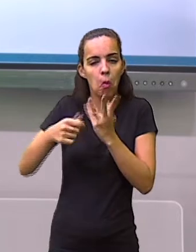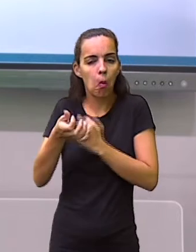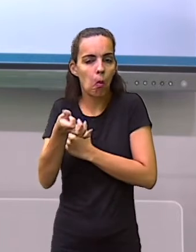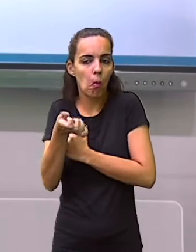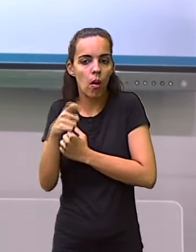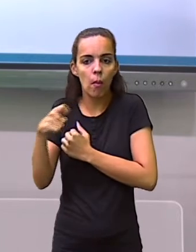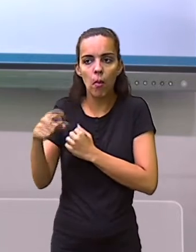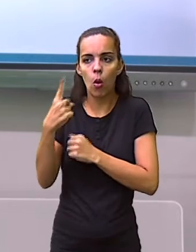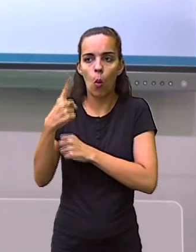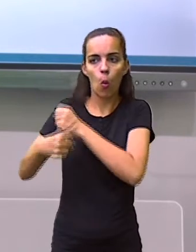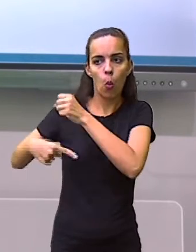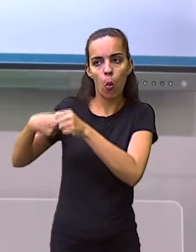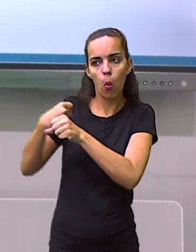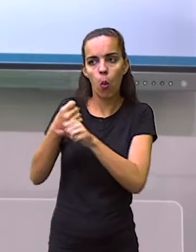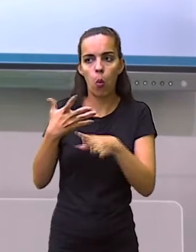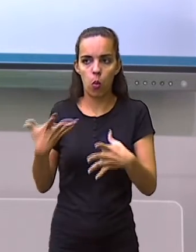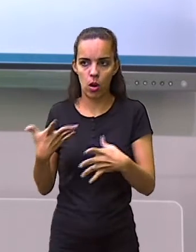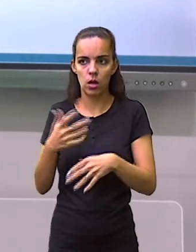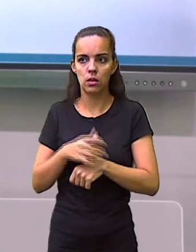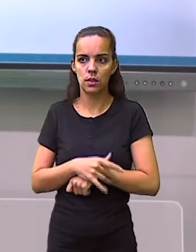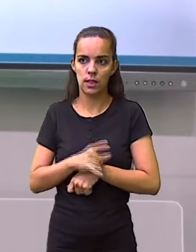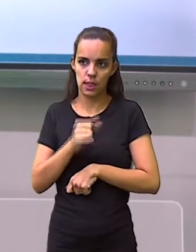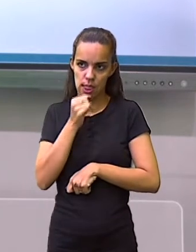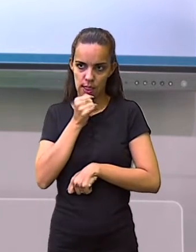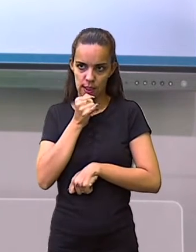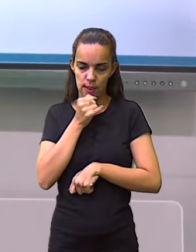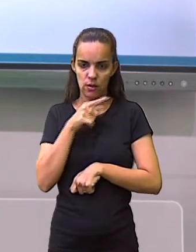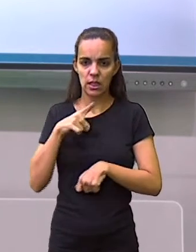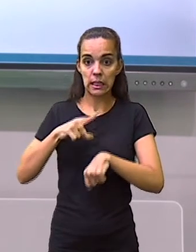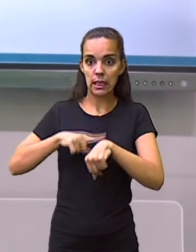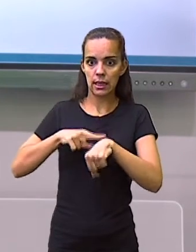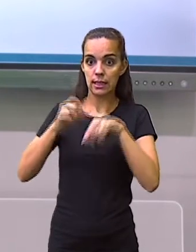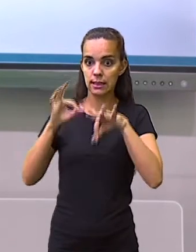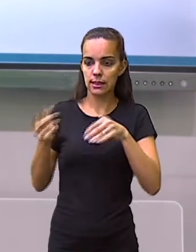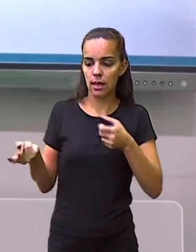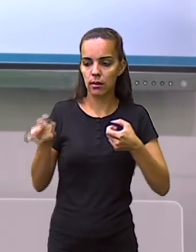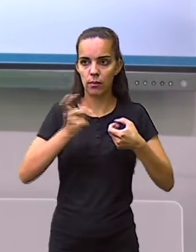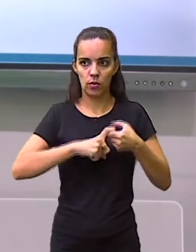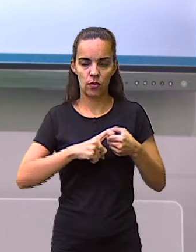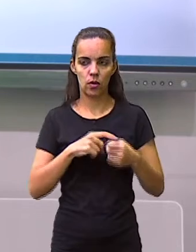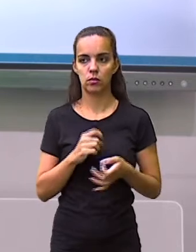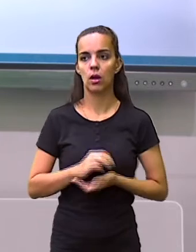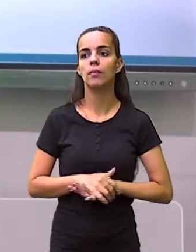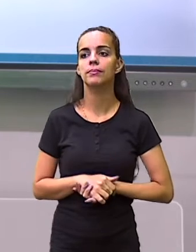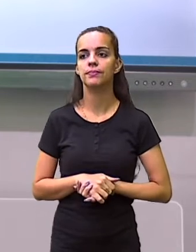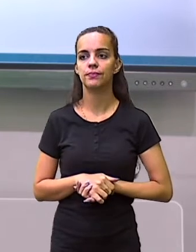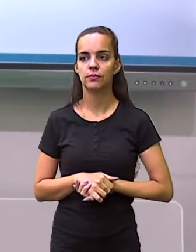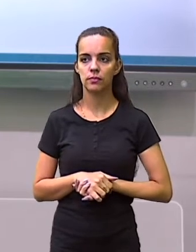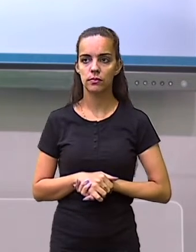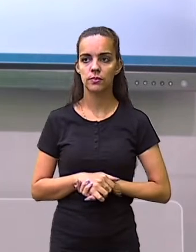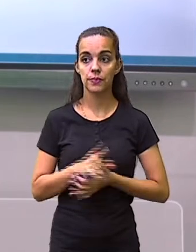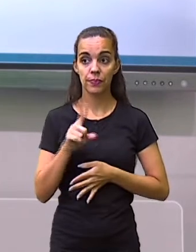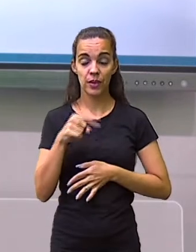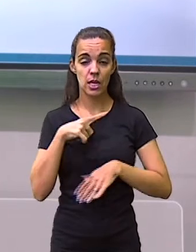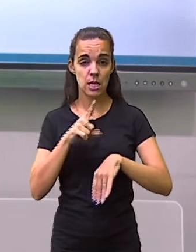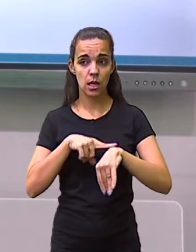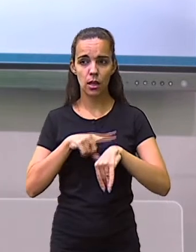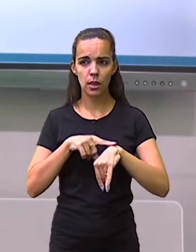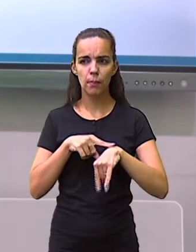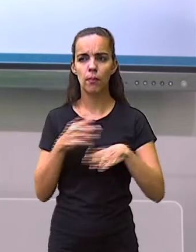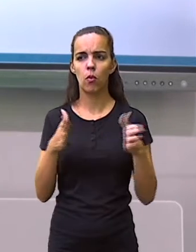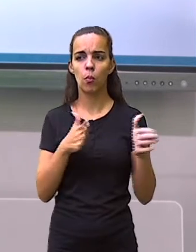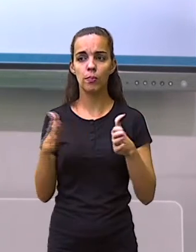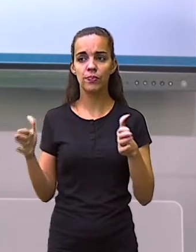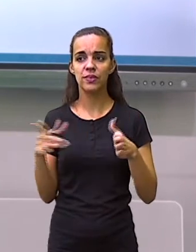seu retorno, ele é certo e tem data marcada. Este tipo de migração temporária, ele